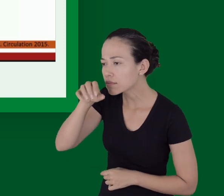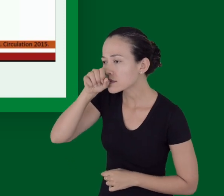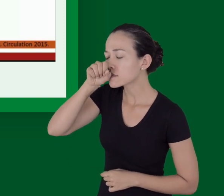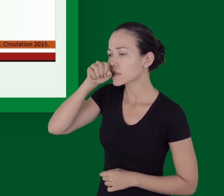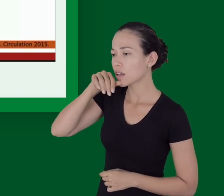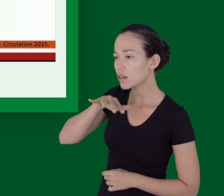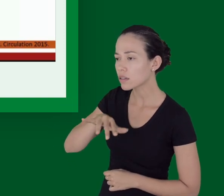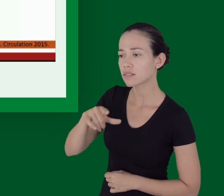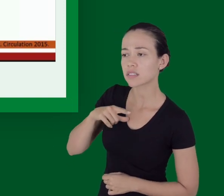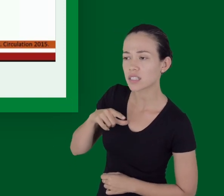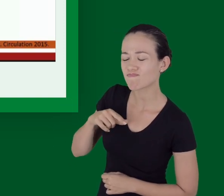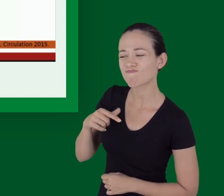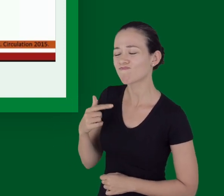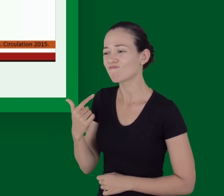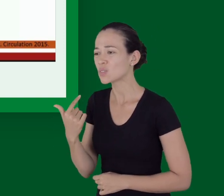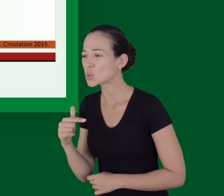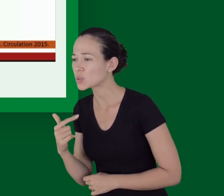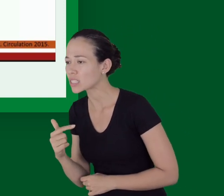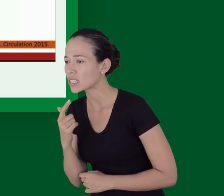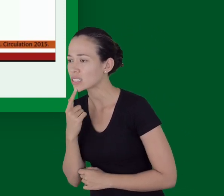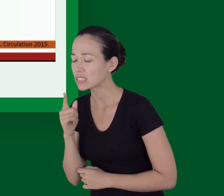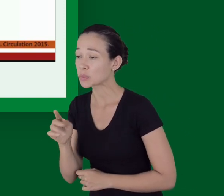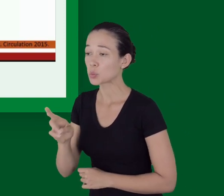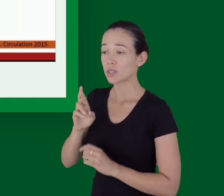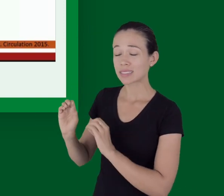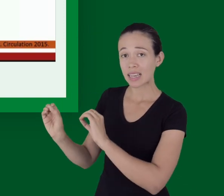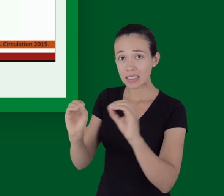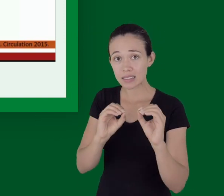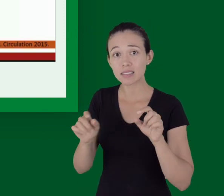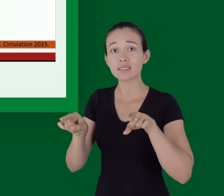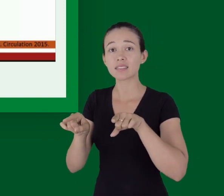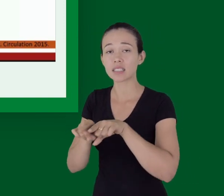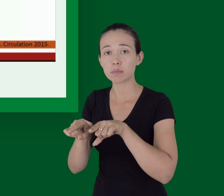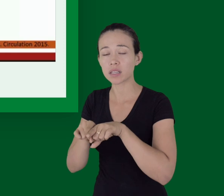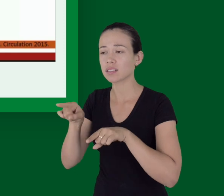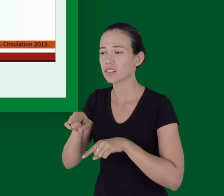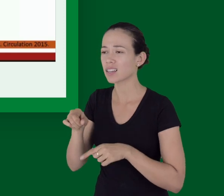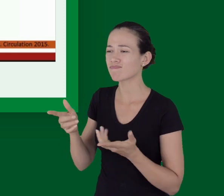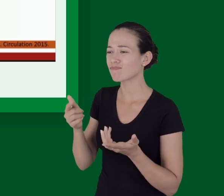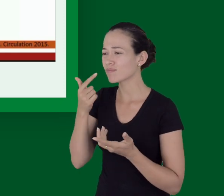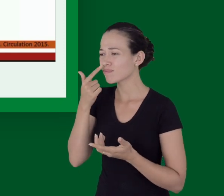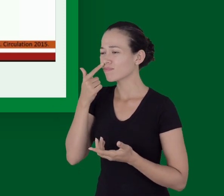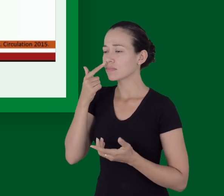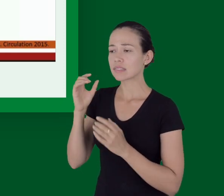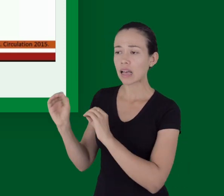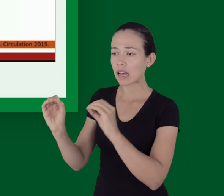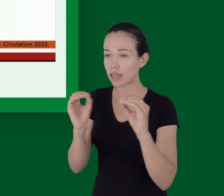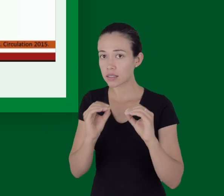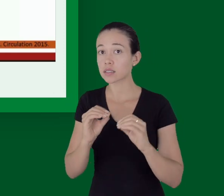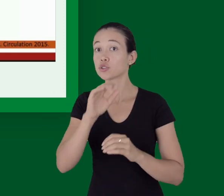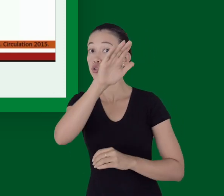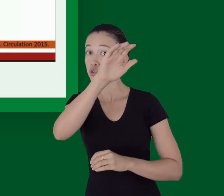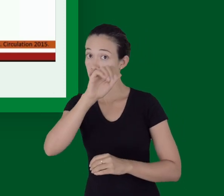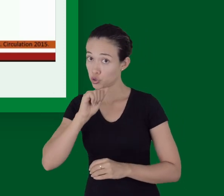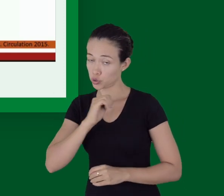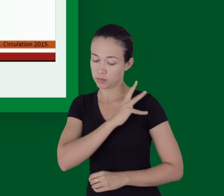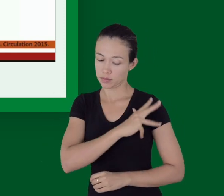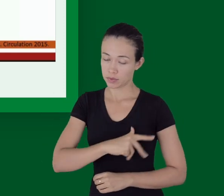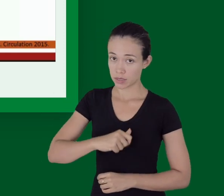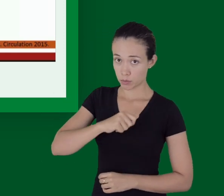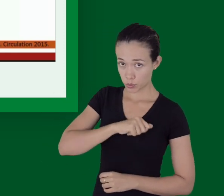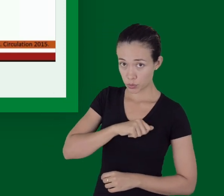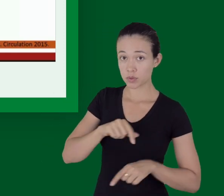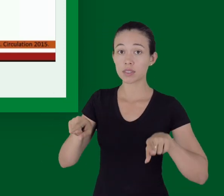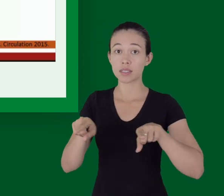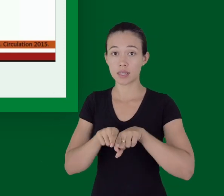respiração do paciente. Caso irresponsivo em apneia, a gente aciona o serviço de emergência,